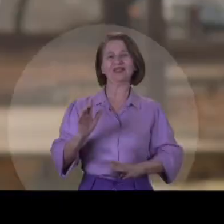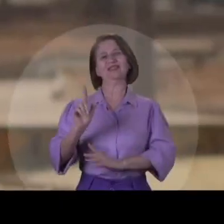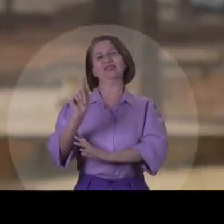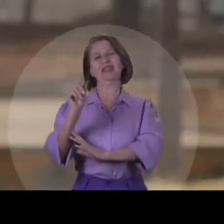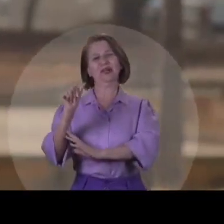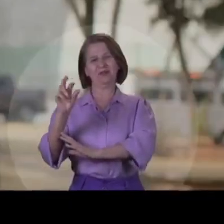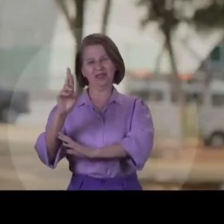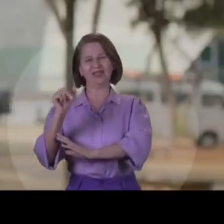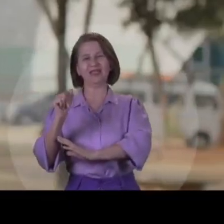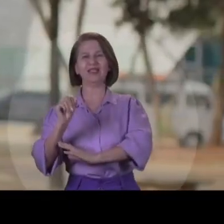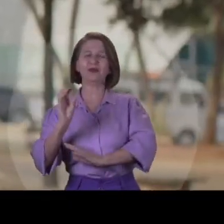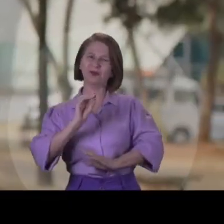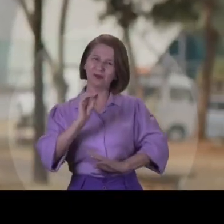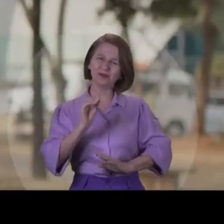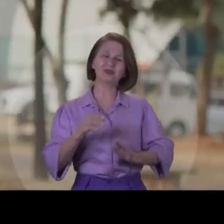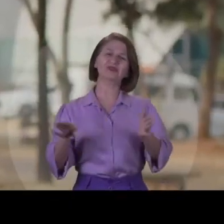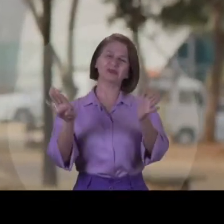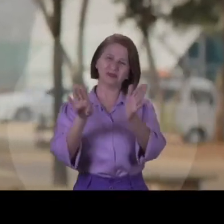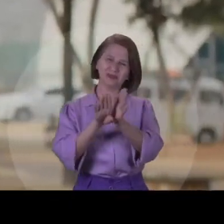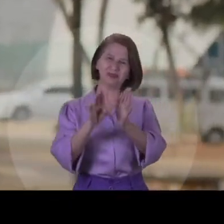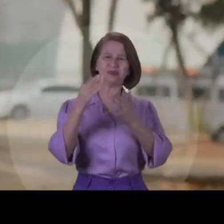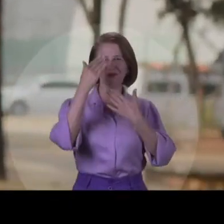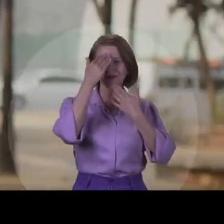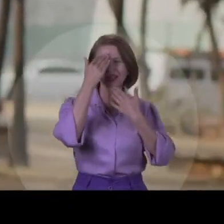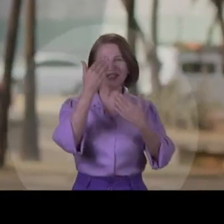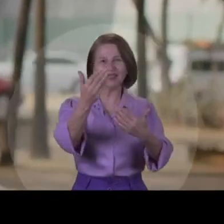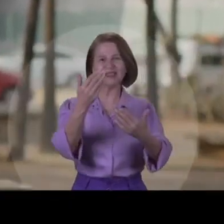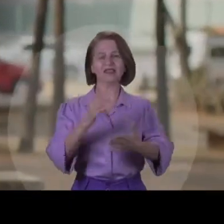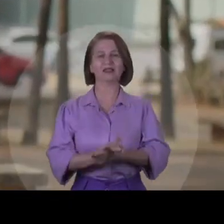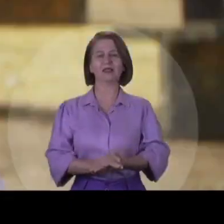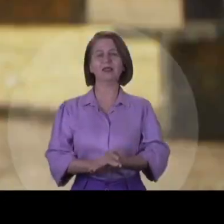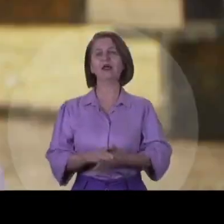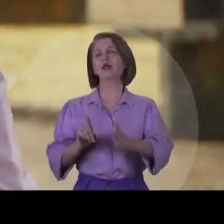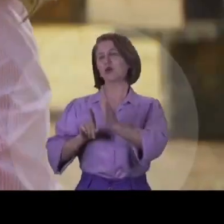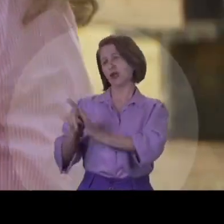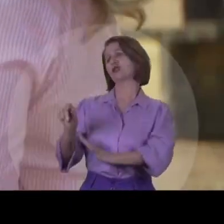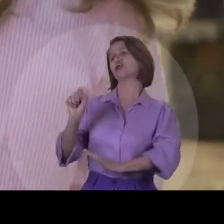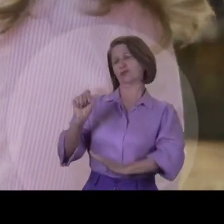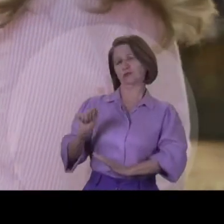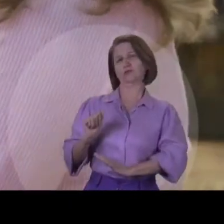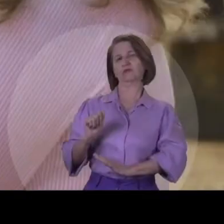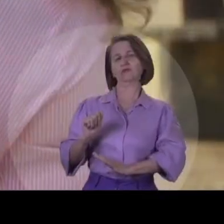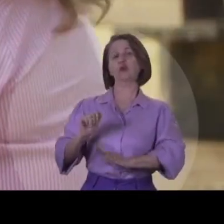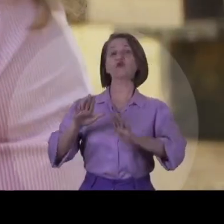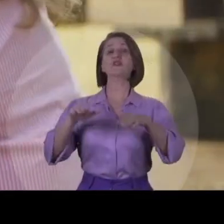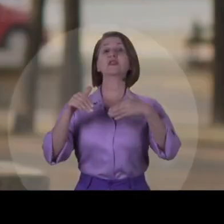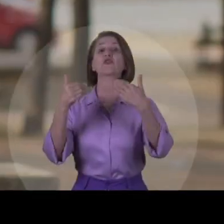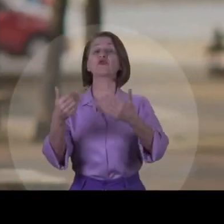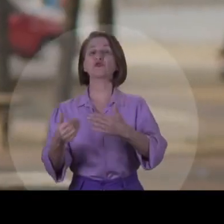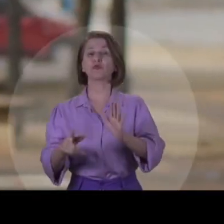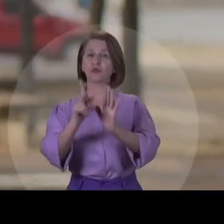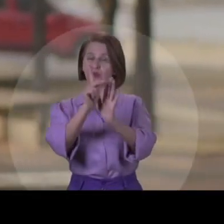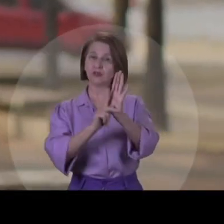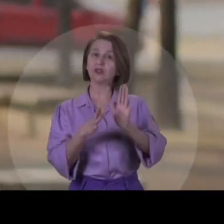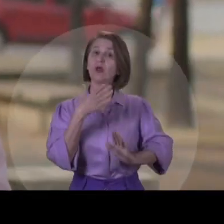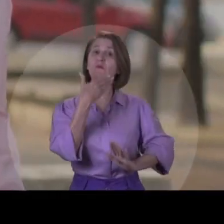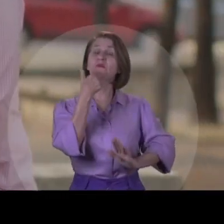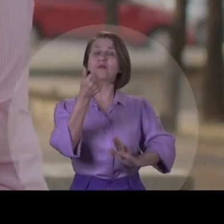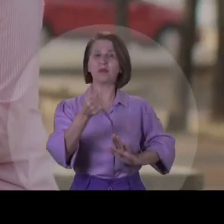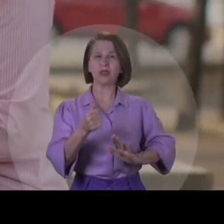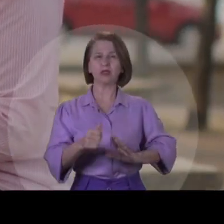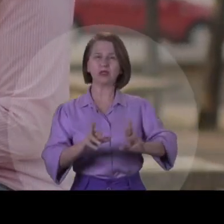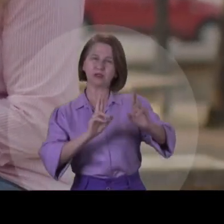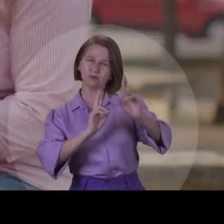Gabriela, Adriana, obrigada por ter vindo. Adriana, queria te perguntar quais são os seus projetos para melhorar a